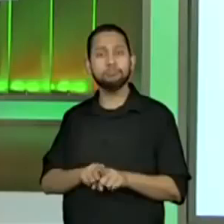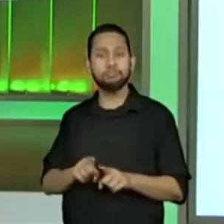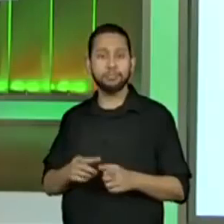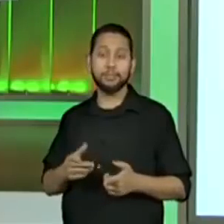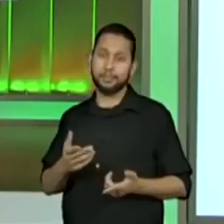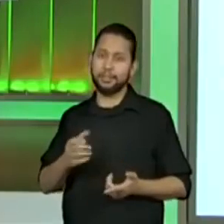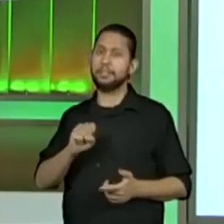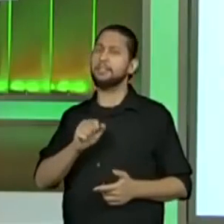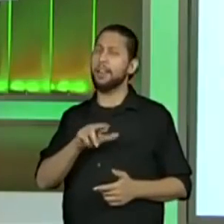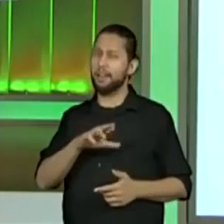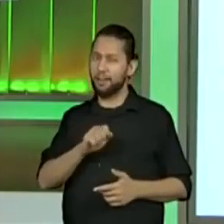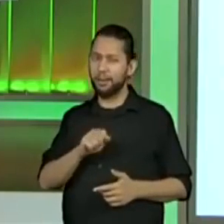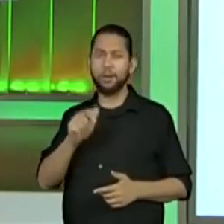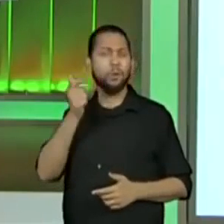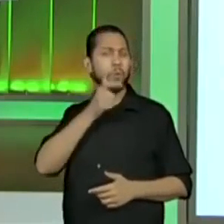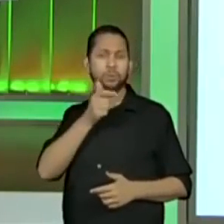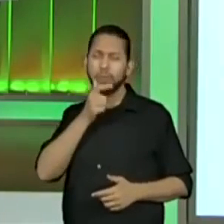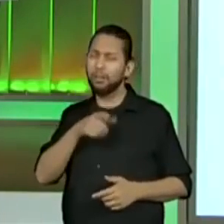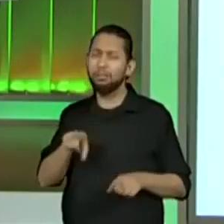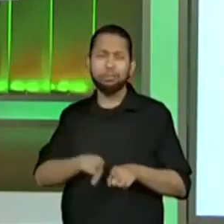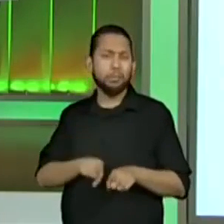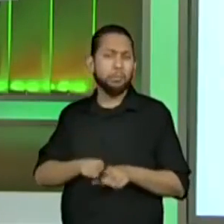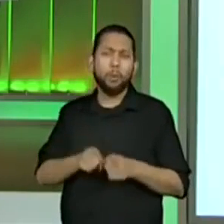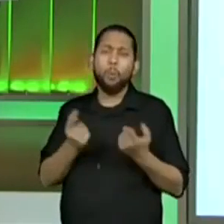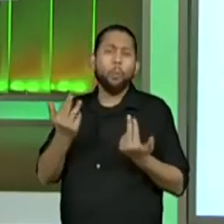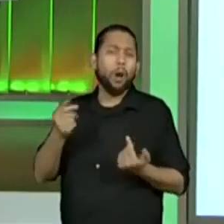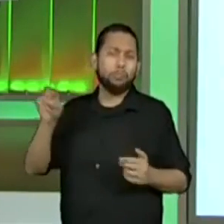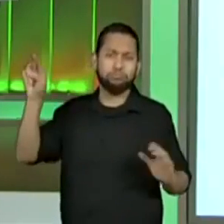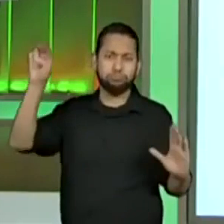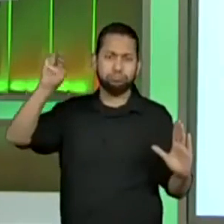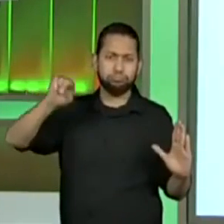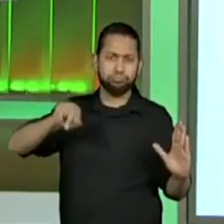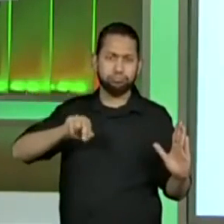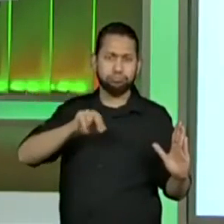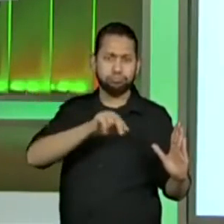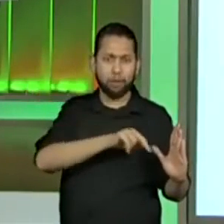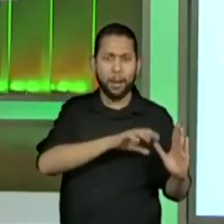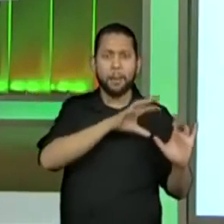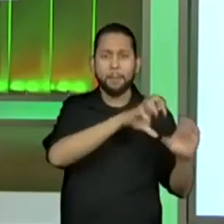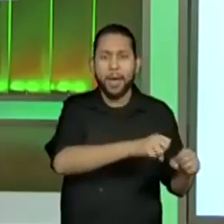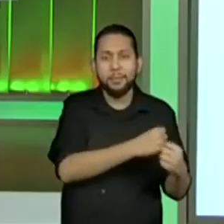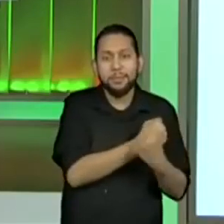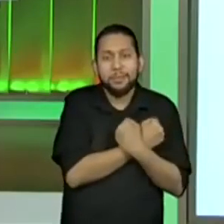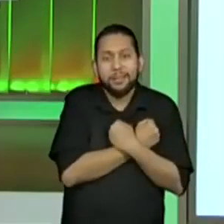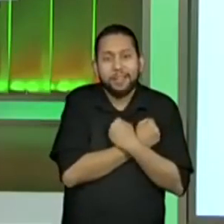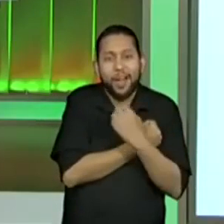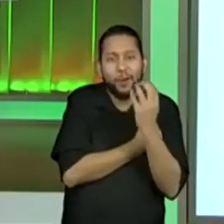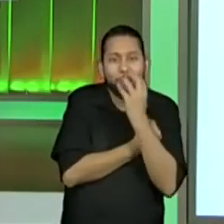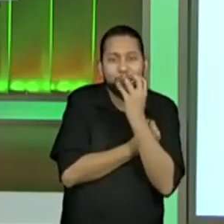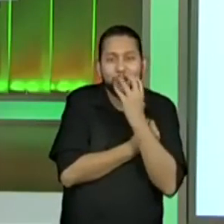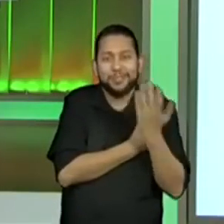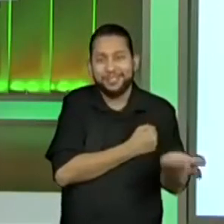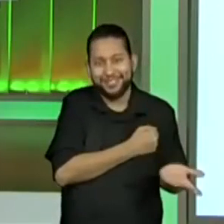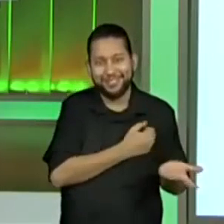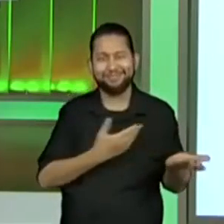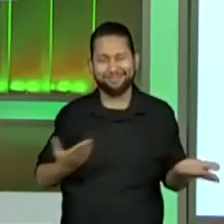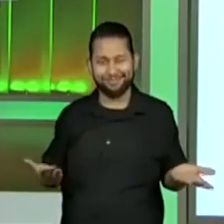E a Sara vai conseguir percorrer o mesmo caminho até chegar ao seu cãozinho que estava perdido.